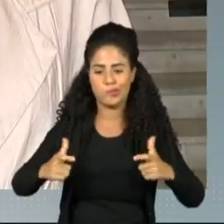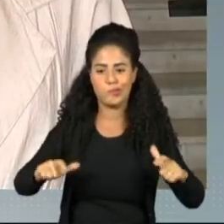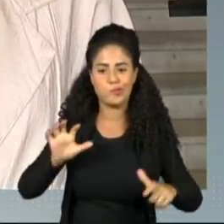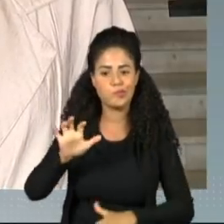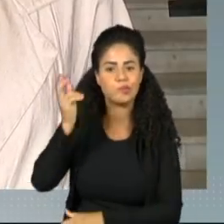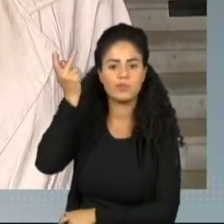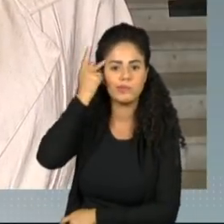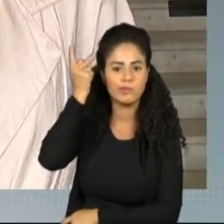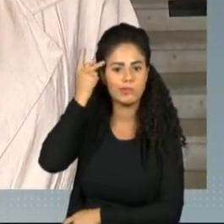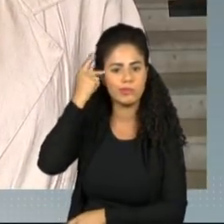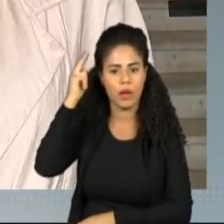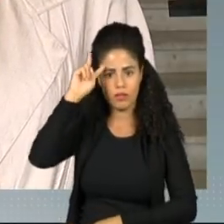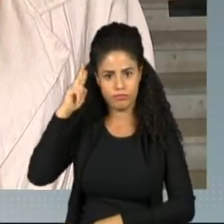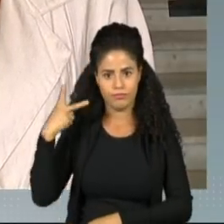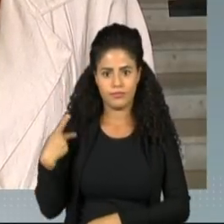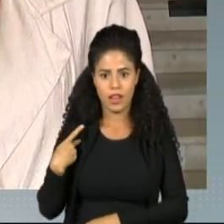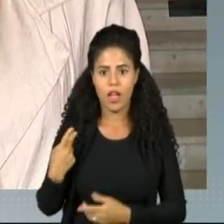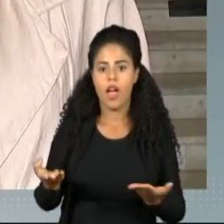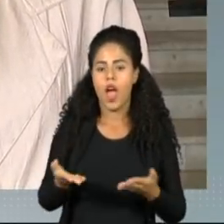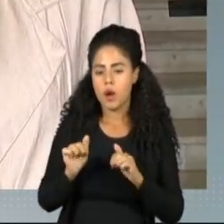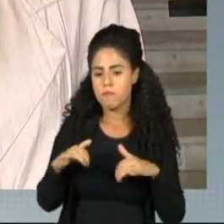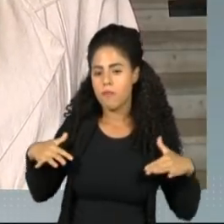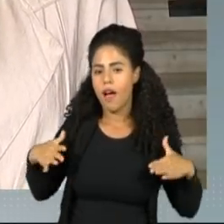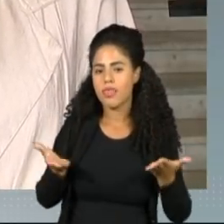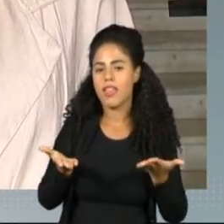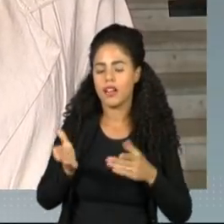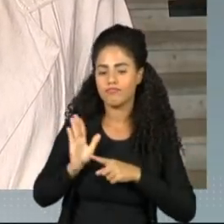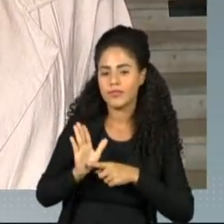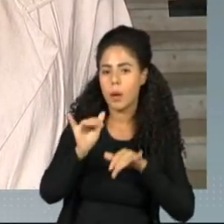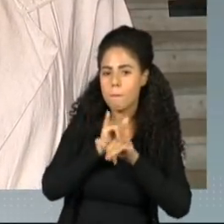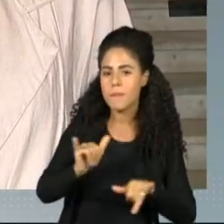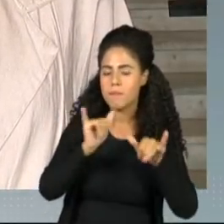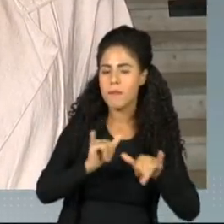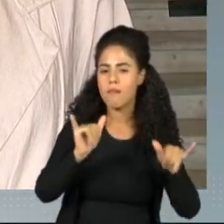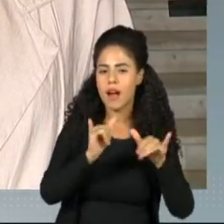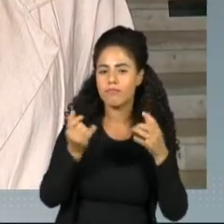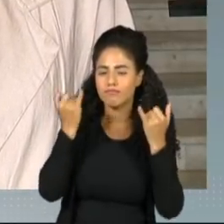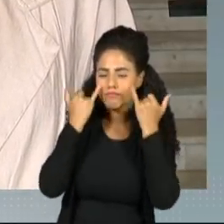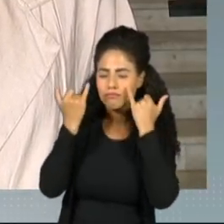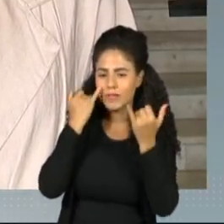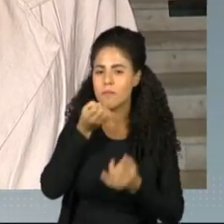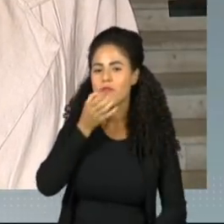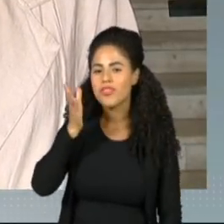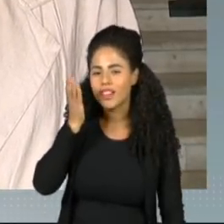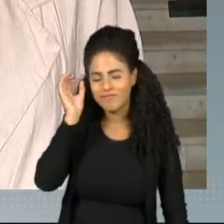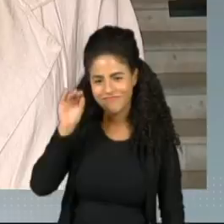A repórter Maria Manso está no Palácio dos Bandeirantes e traz as informações. Boa tarde, Maria.